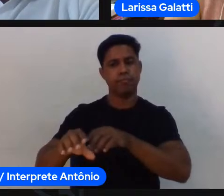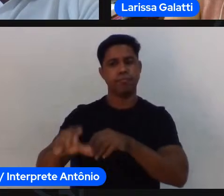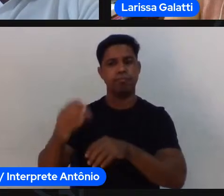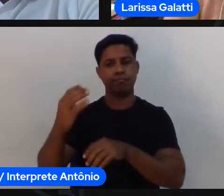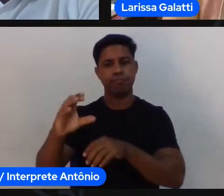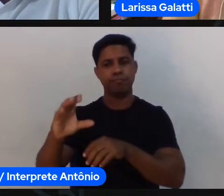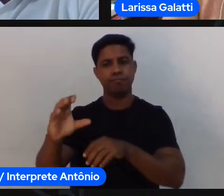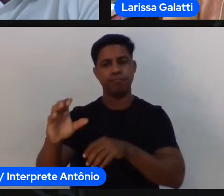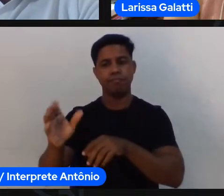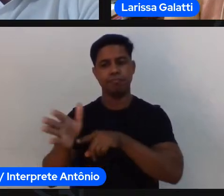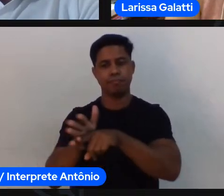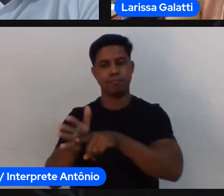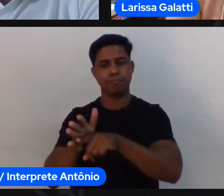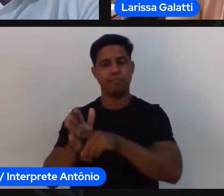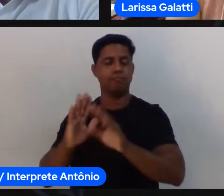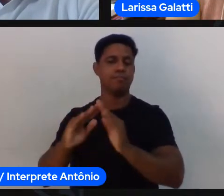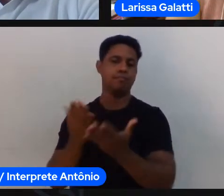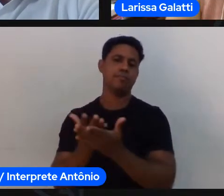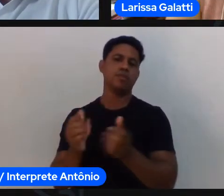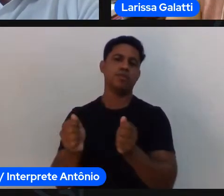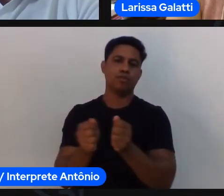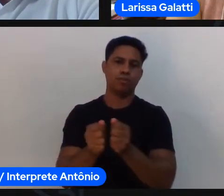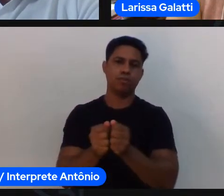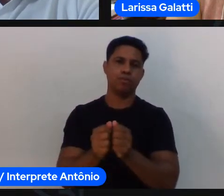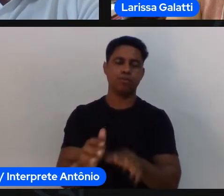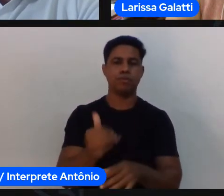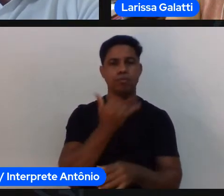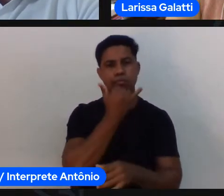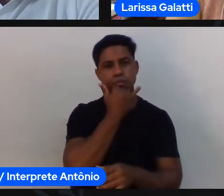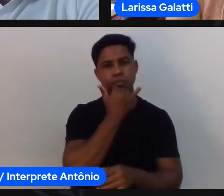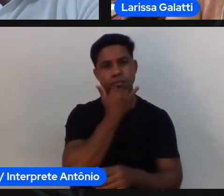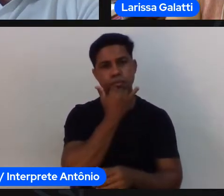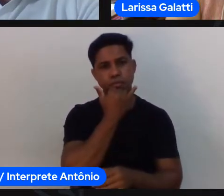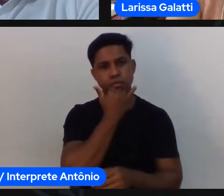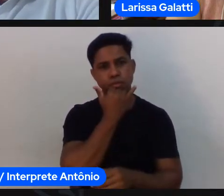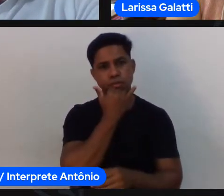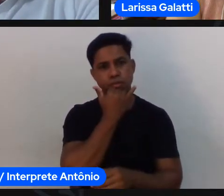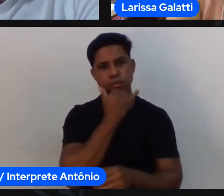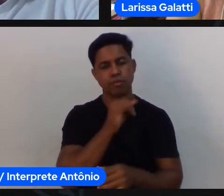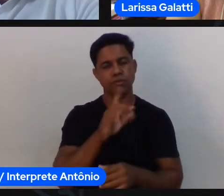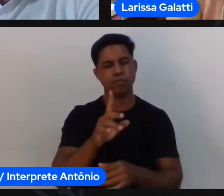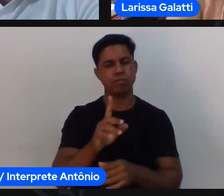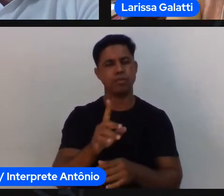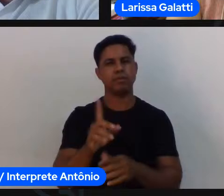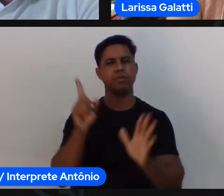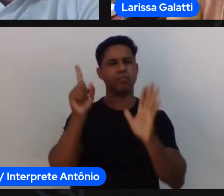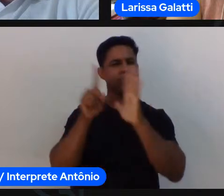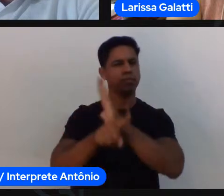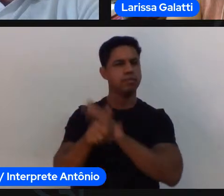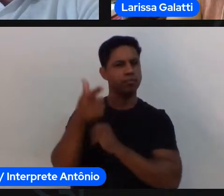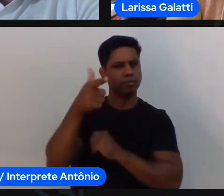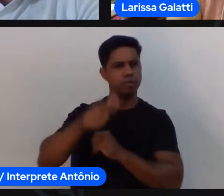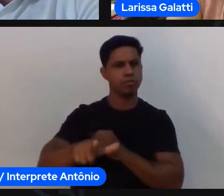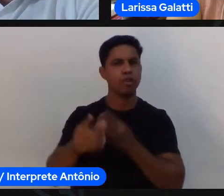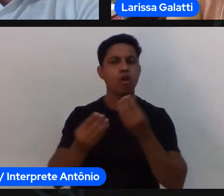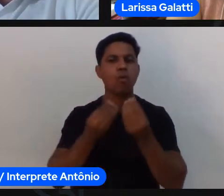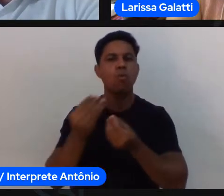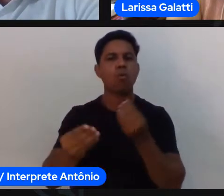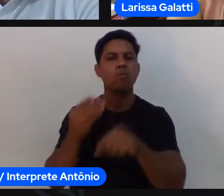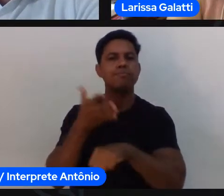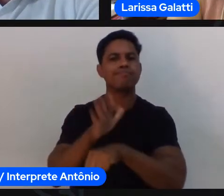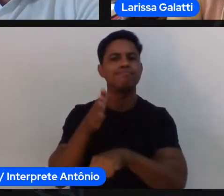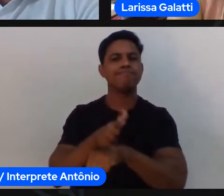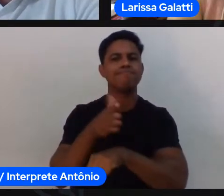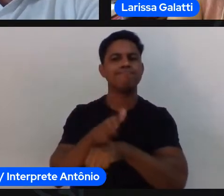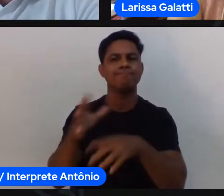eu não me desculpe eu peço perdão eu não lembro se eu acho que essa é uma pergunta muito importante como treinar uma equipe com os princípios